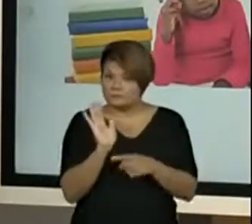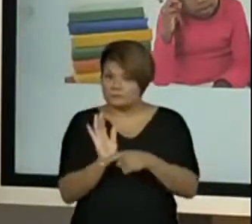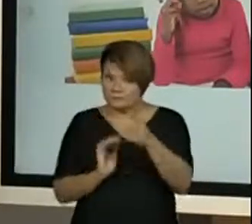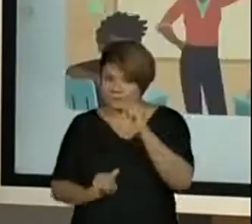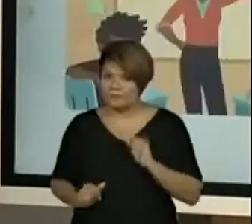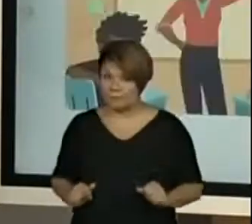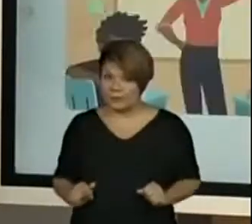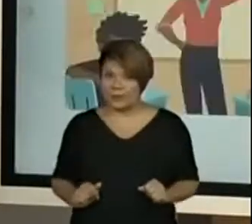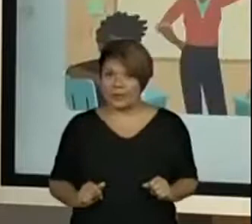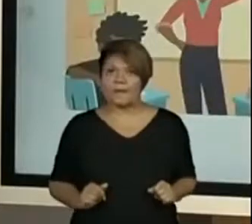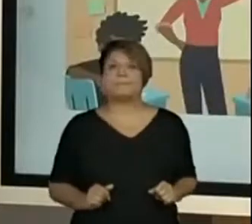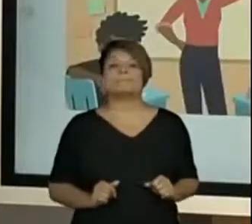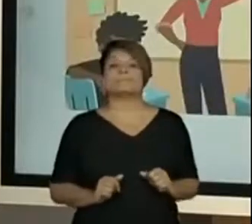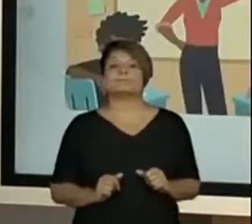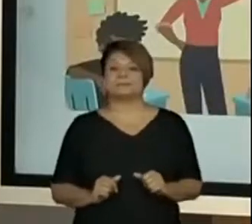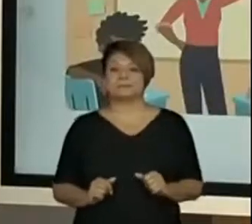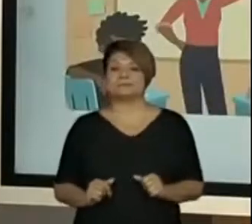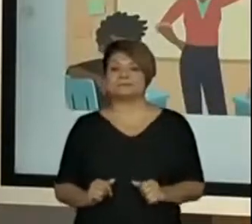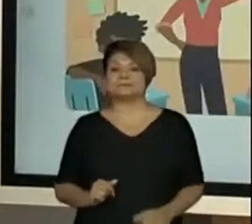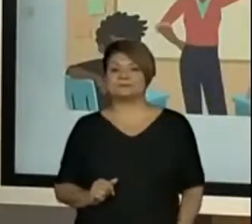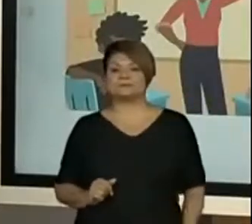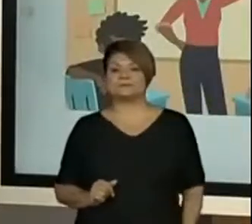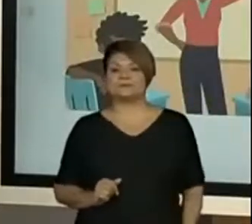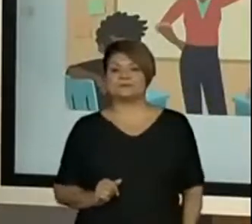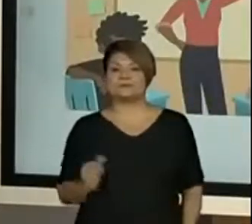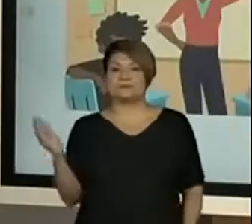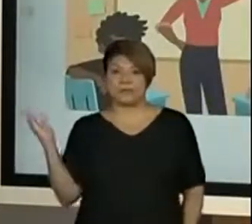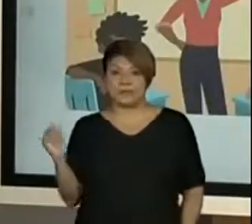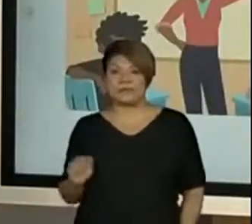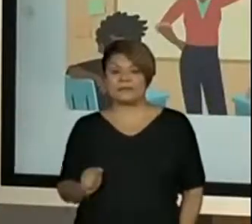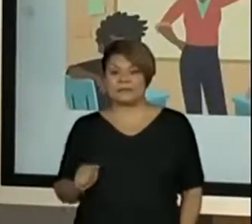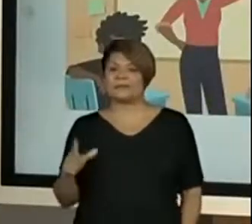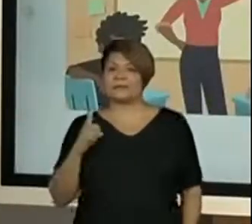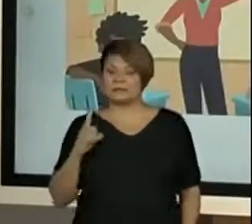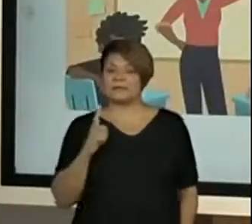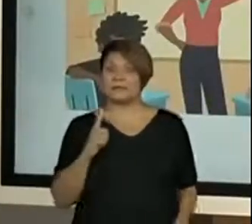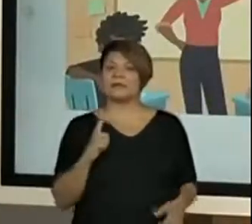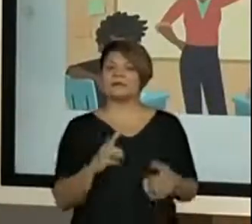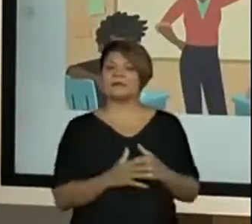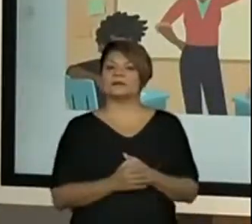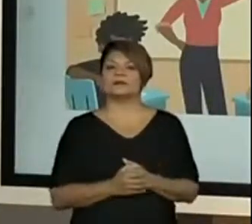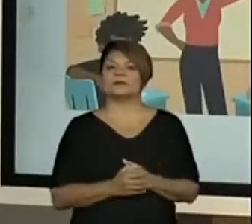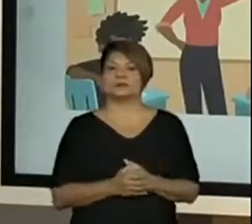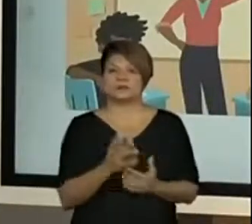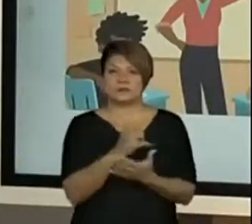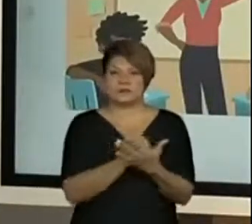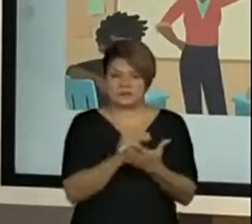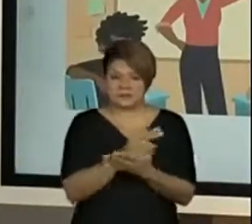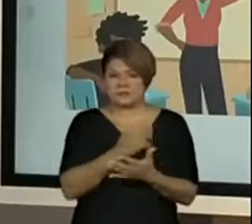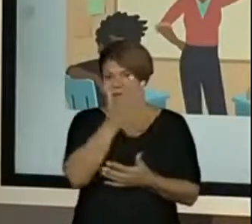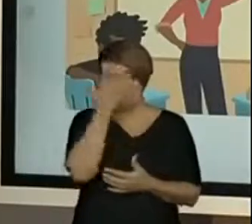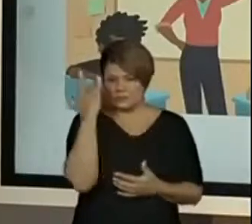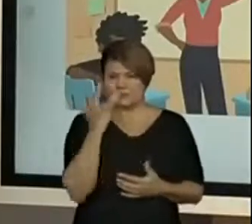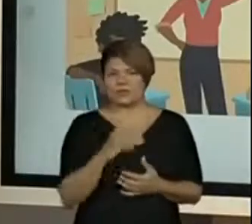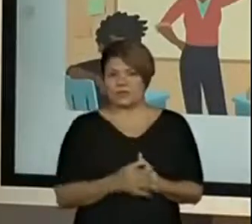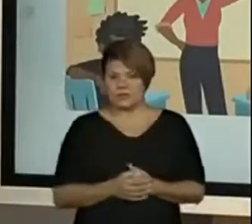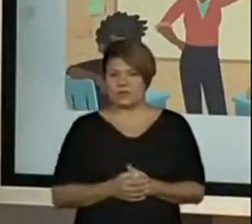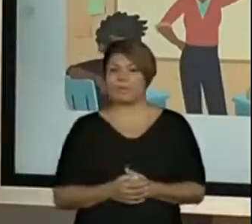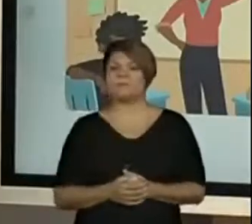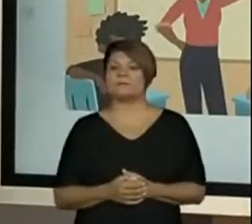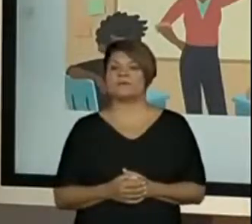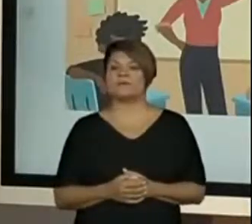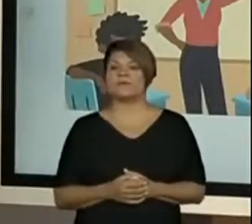Aqui, ó, tem o desenho dessa pessoa, uma imagem, representação de um dos